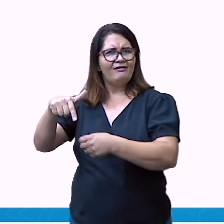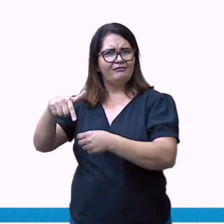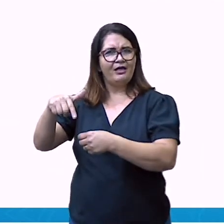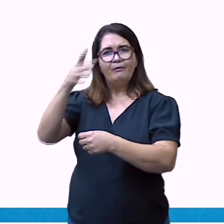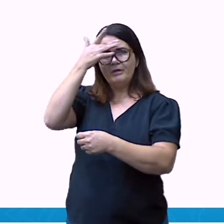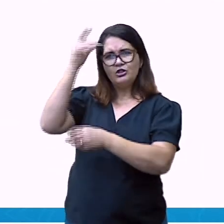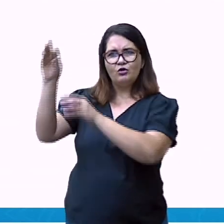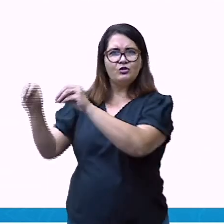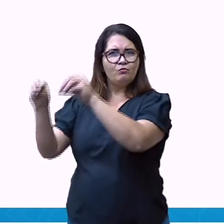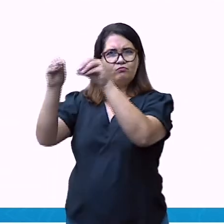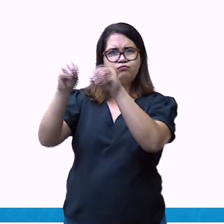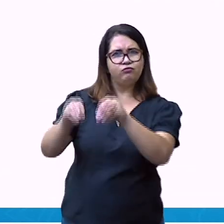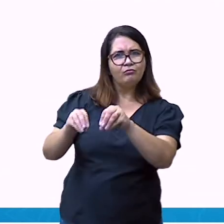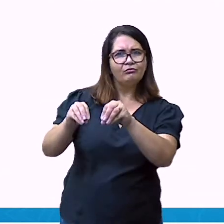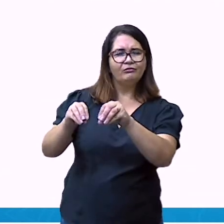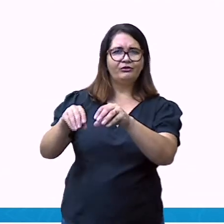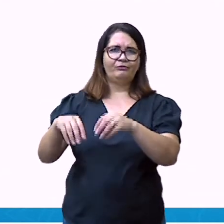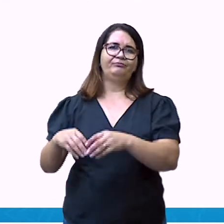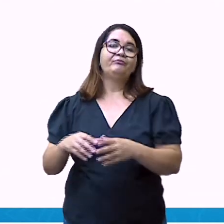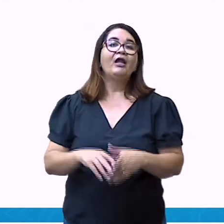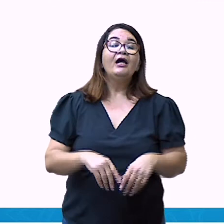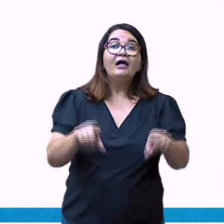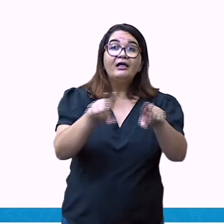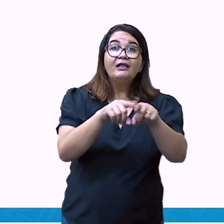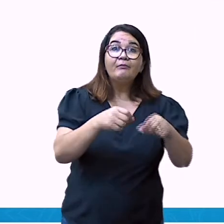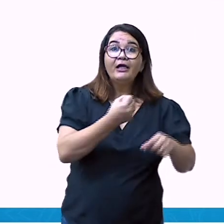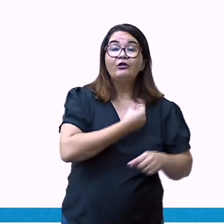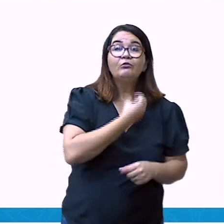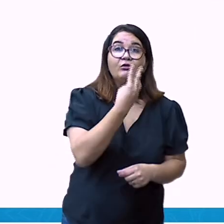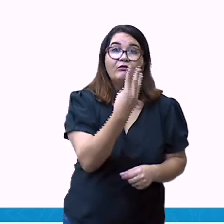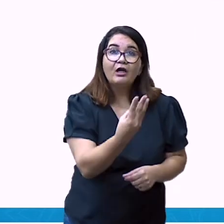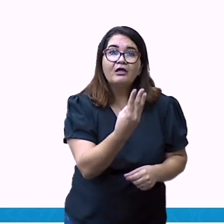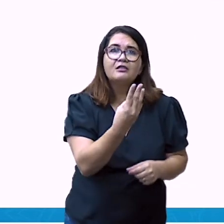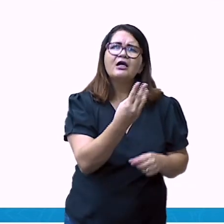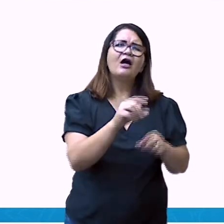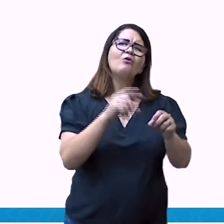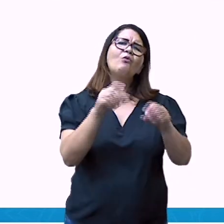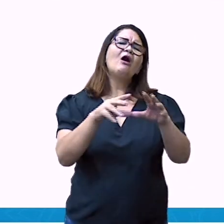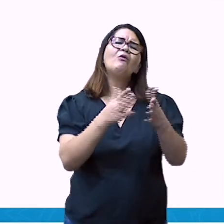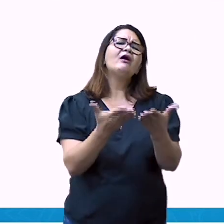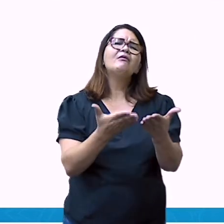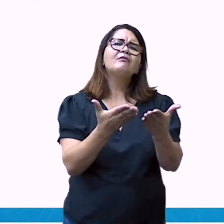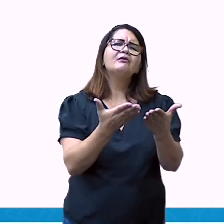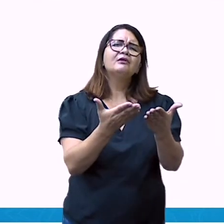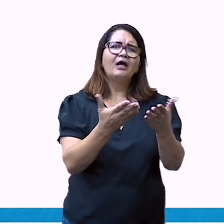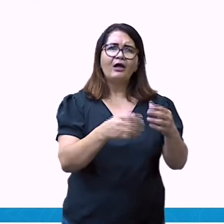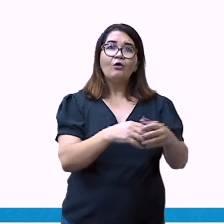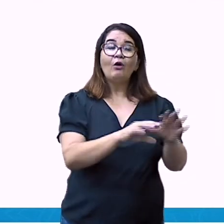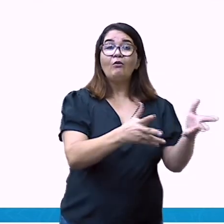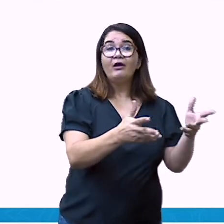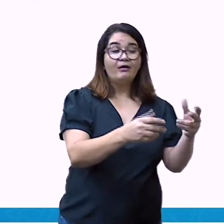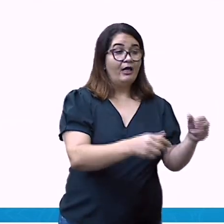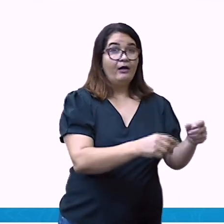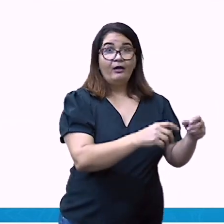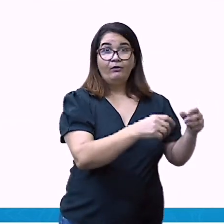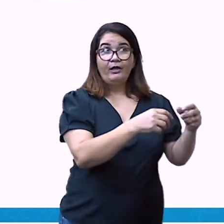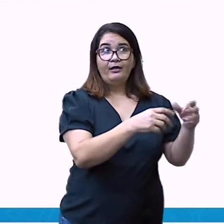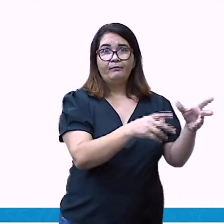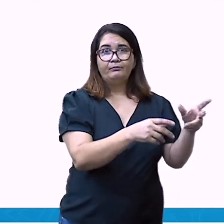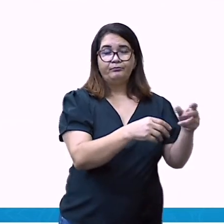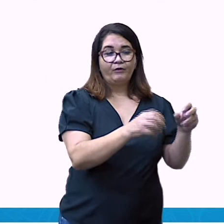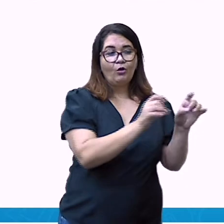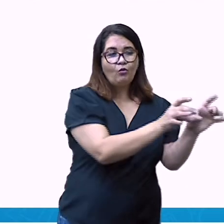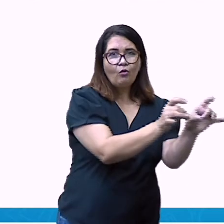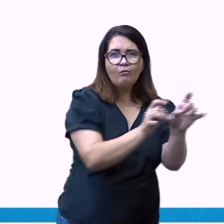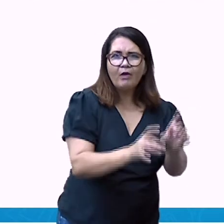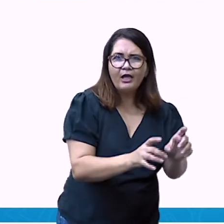Pergunta 3, qual a diferença de comércio atacadista e varejista? E pergunta de